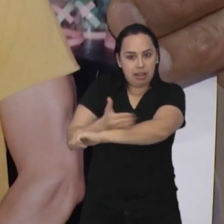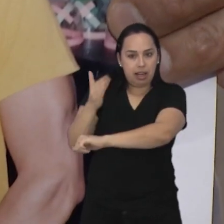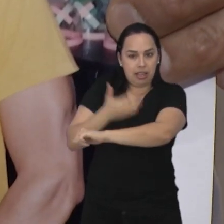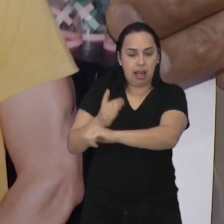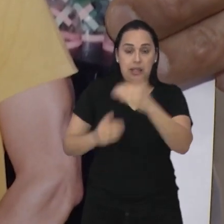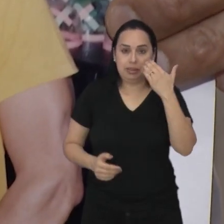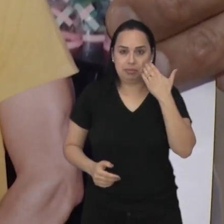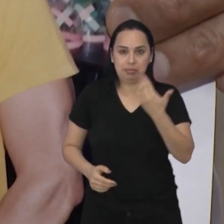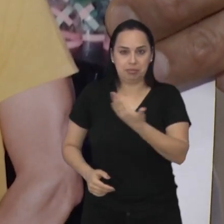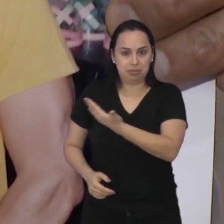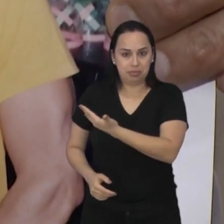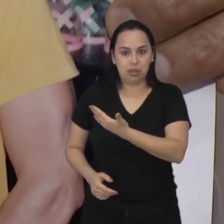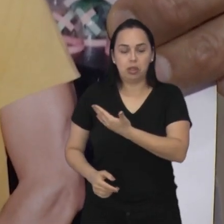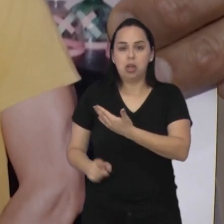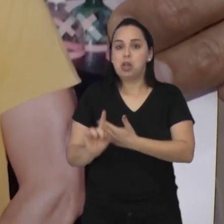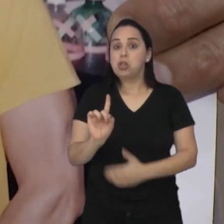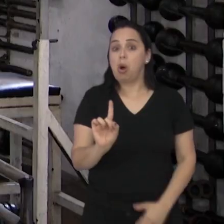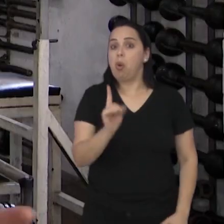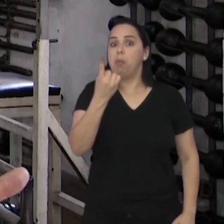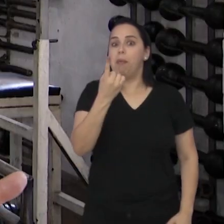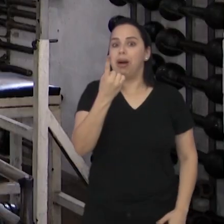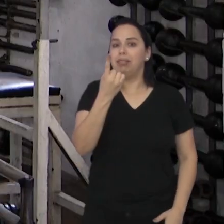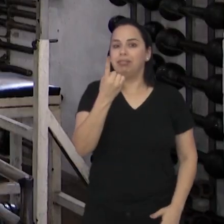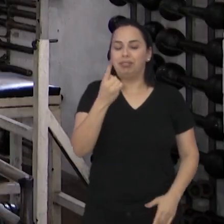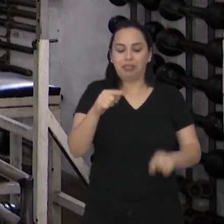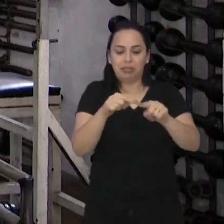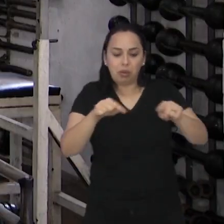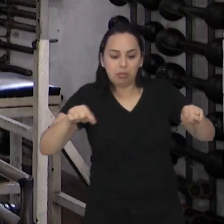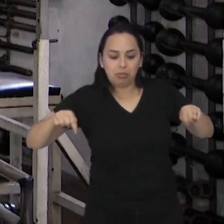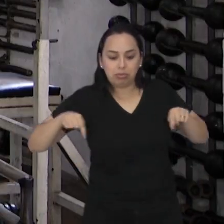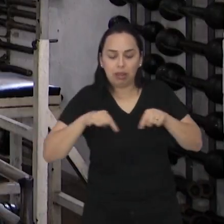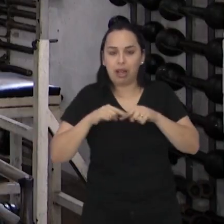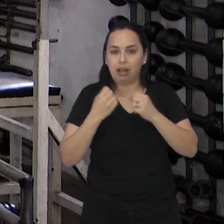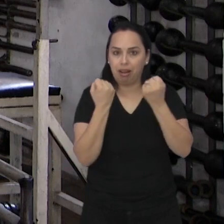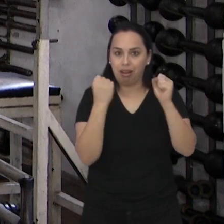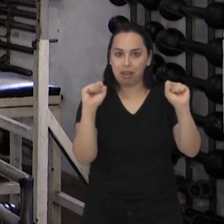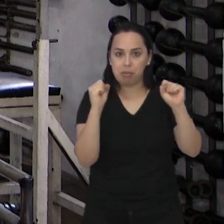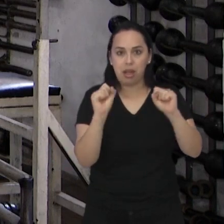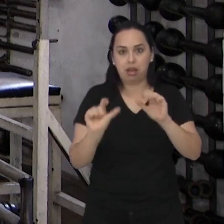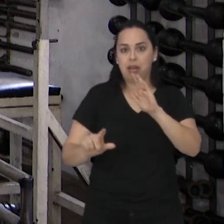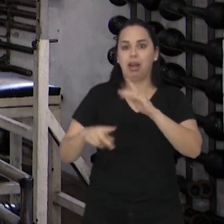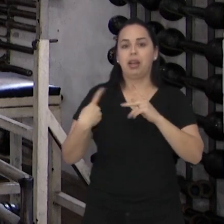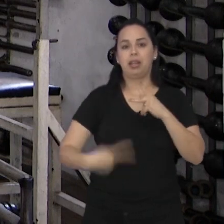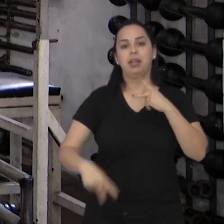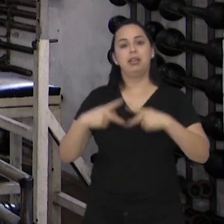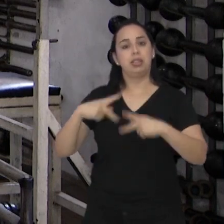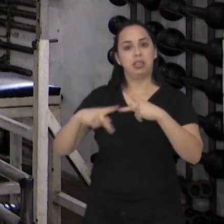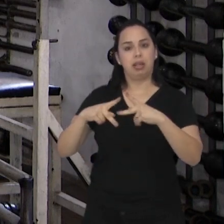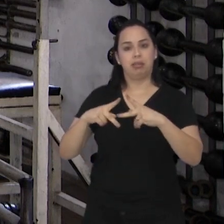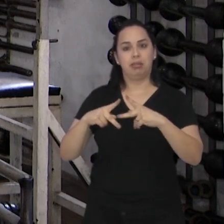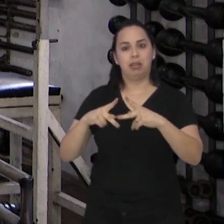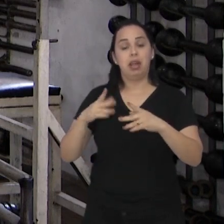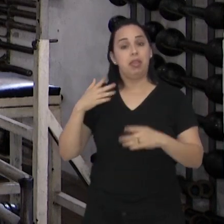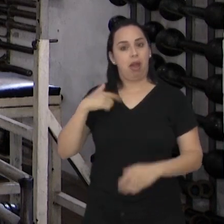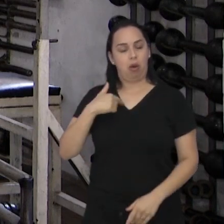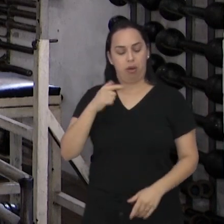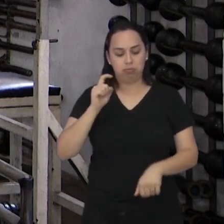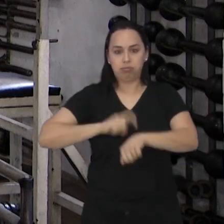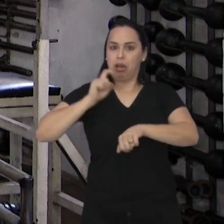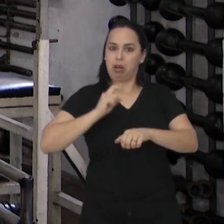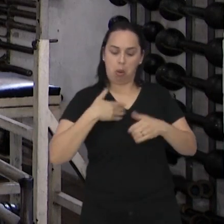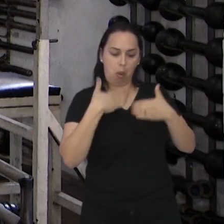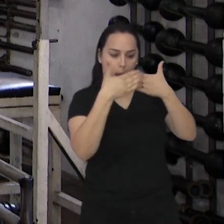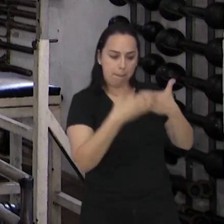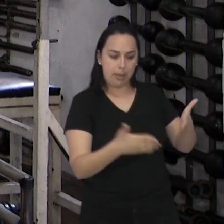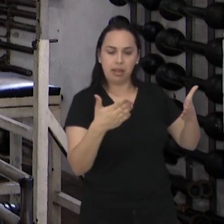Carbondezan, né? Só havia uma academia na cidade. Quando eu abri a minha, já existiam quatro.